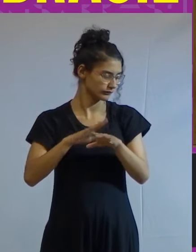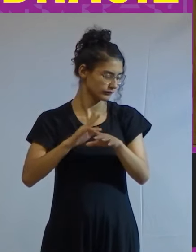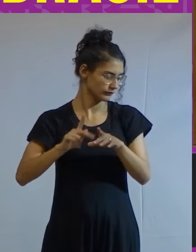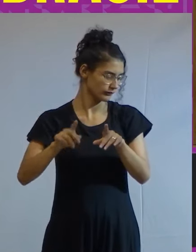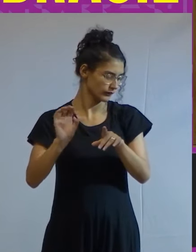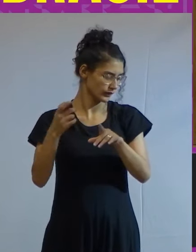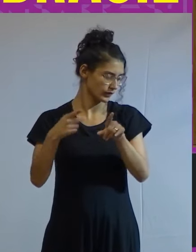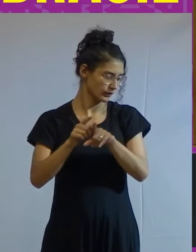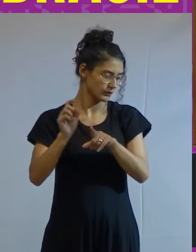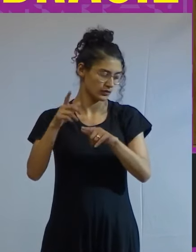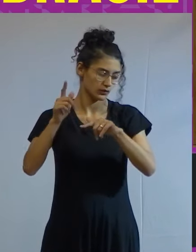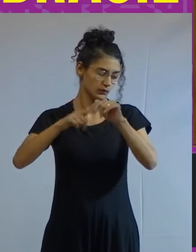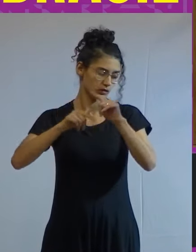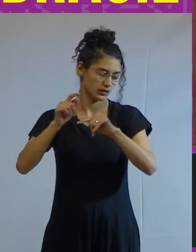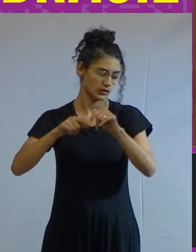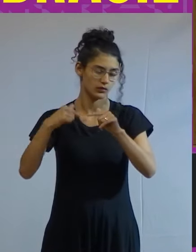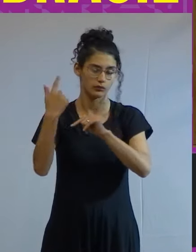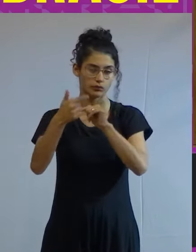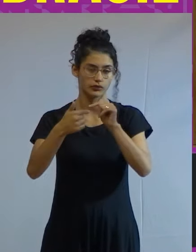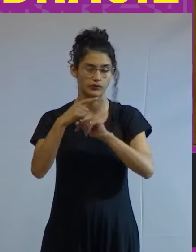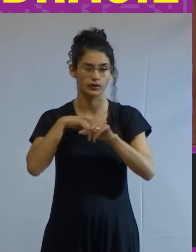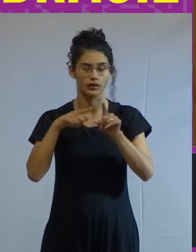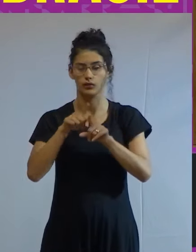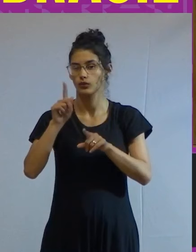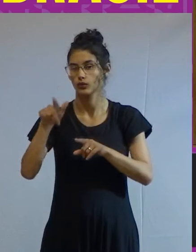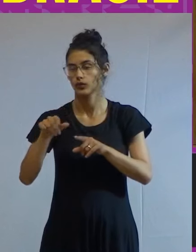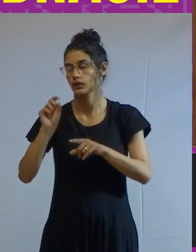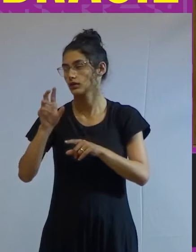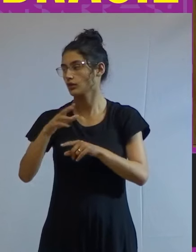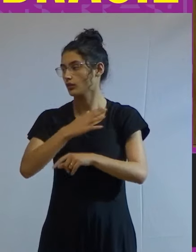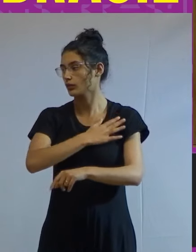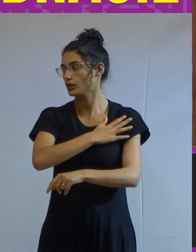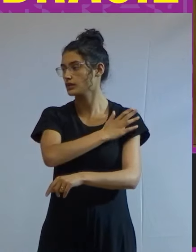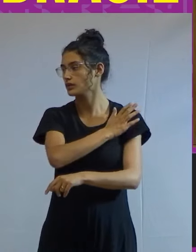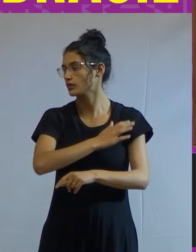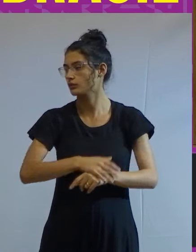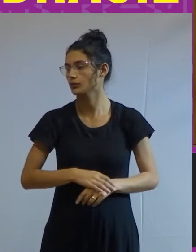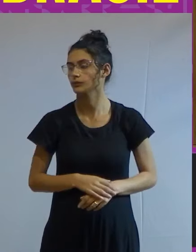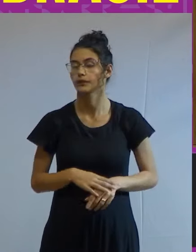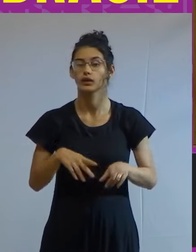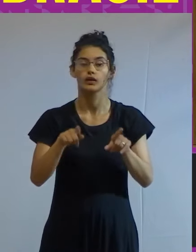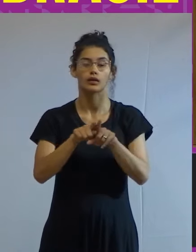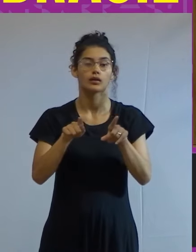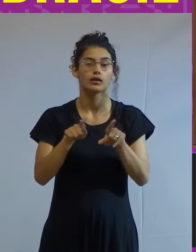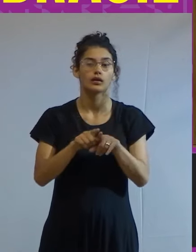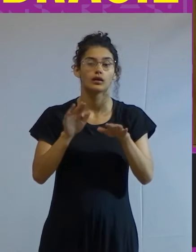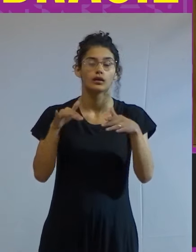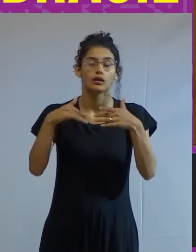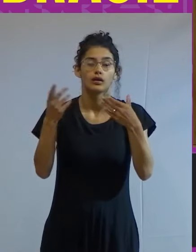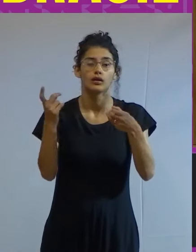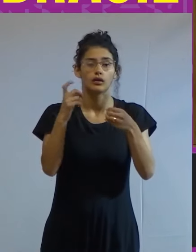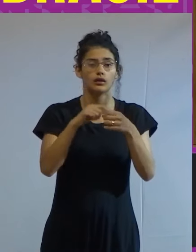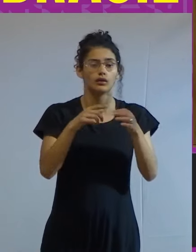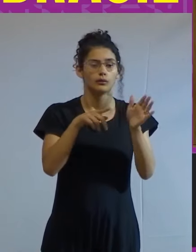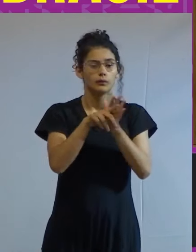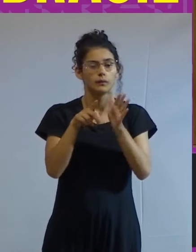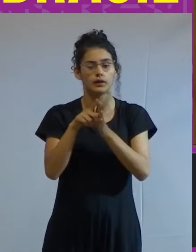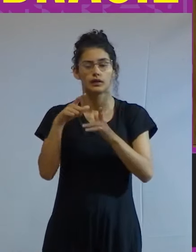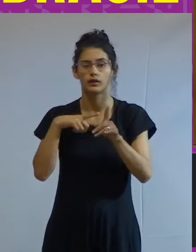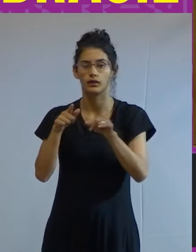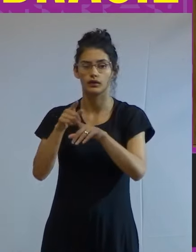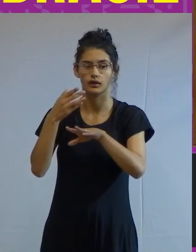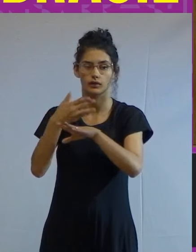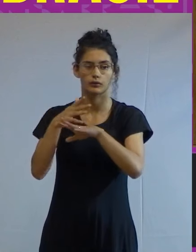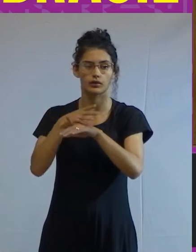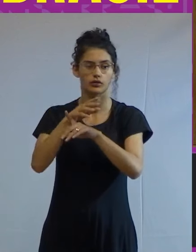e seu elemento determinante não é outro senão o racismo e podemos com isso voltar à questão da atuação